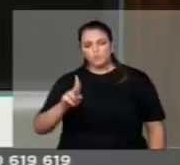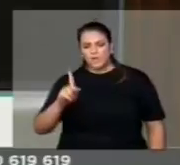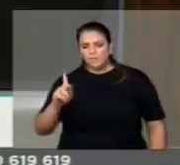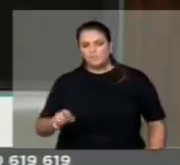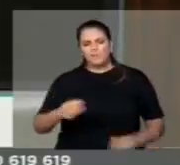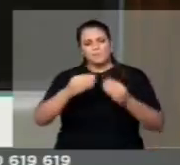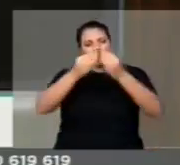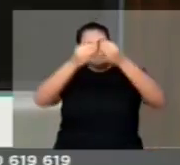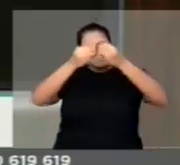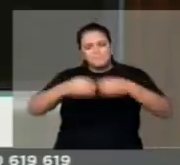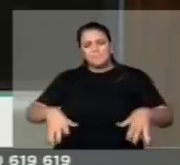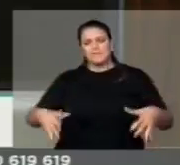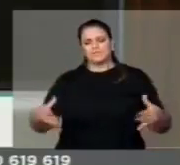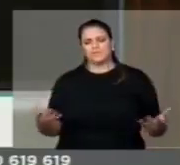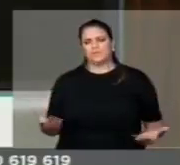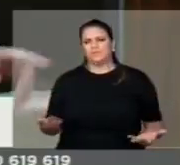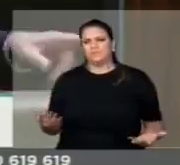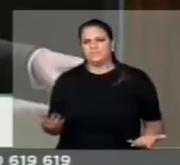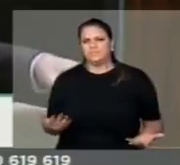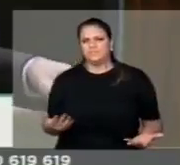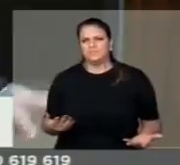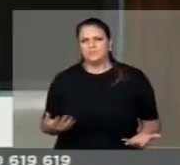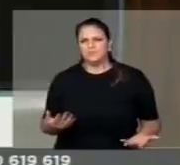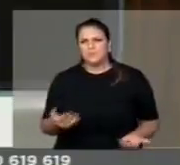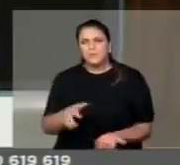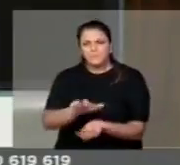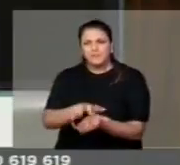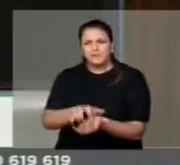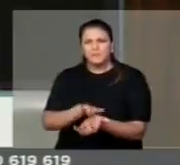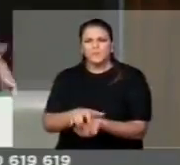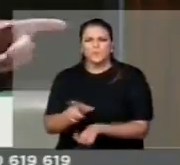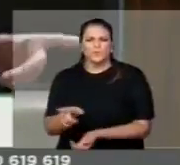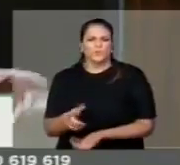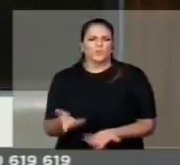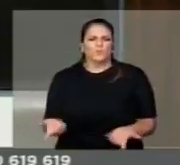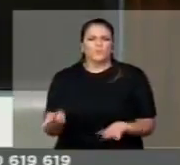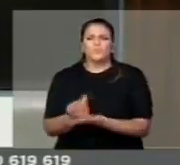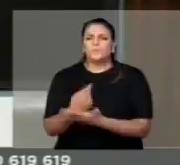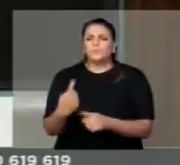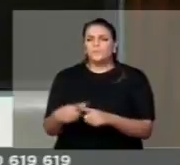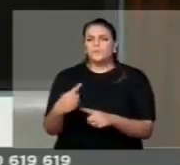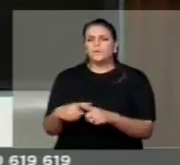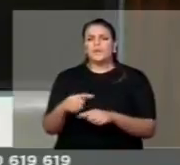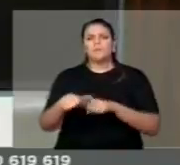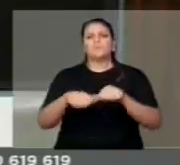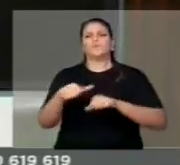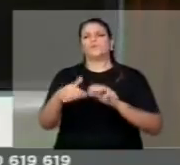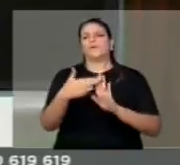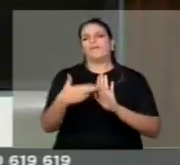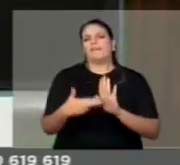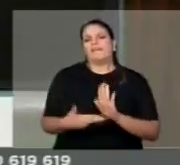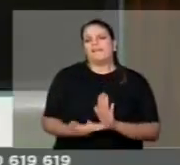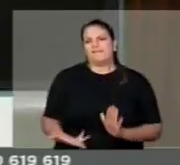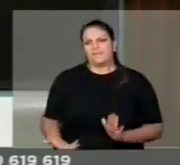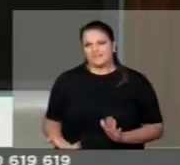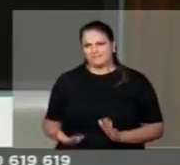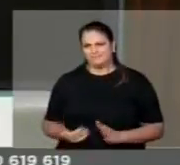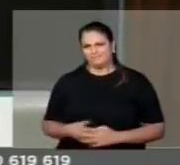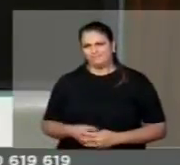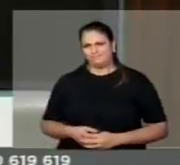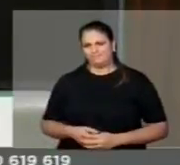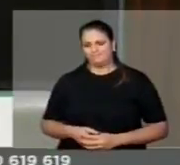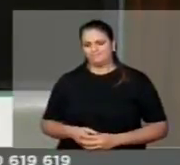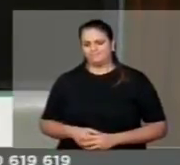grande lá em Pernambuco, por conta daquela legislação que alterou o marco, as